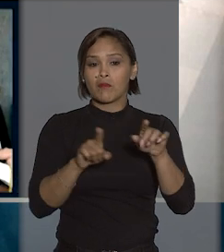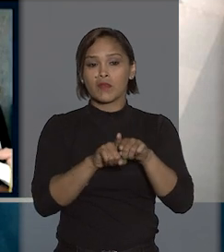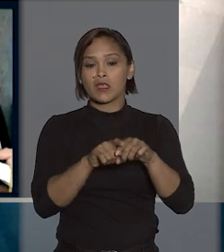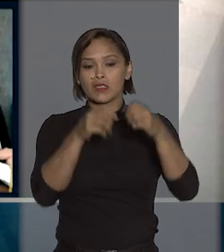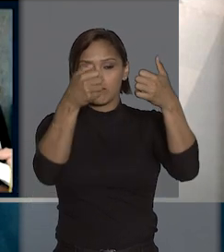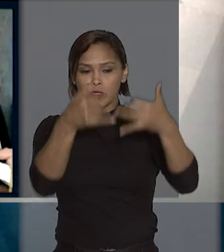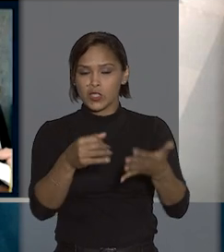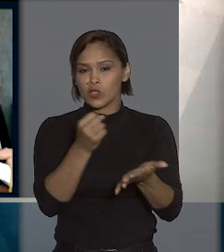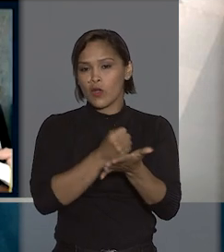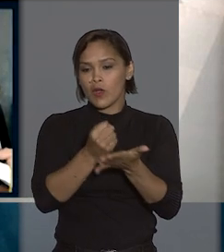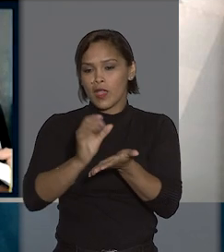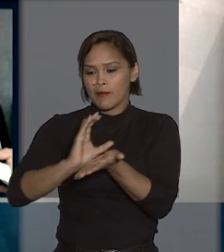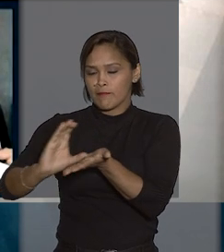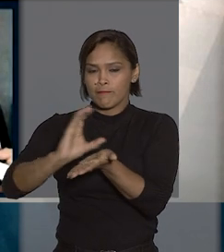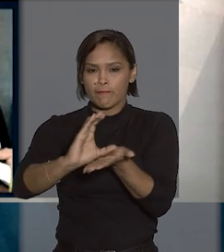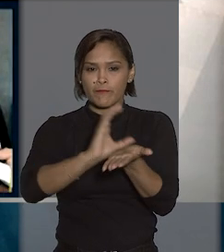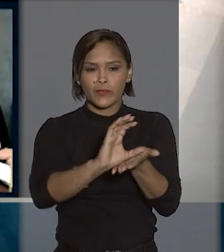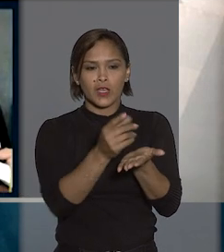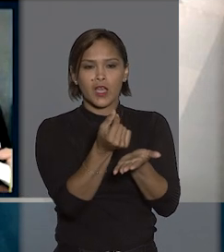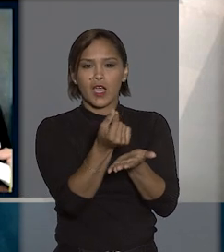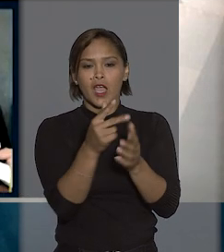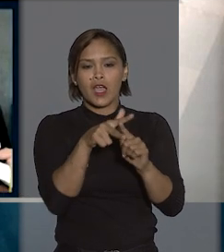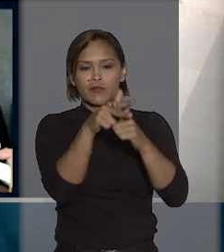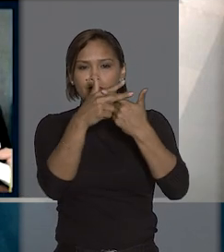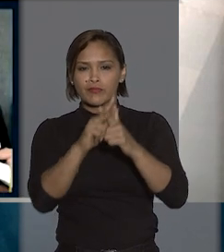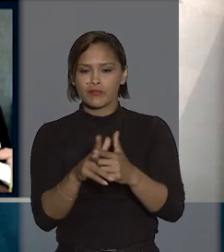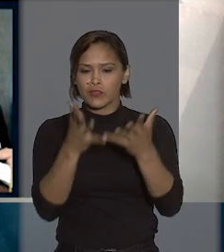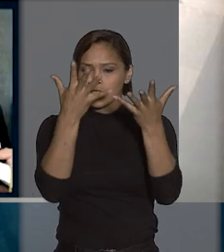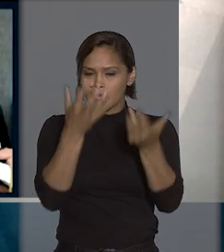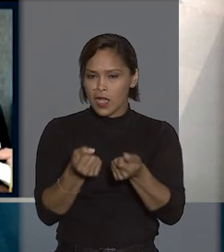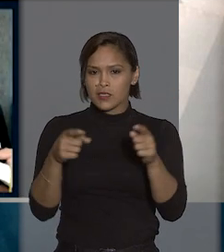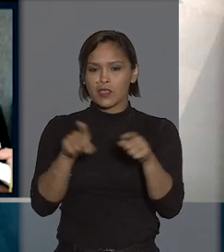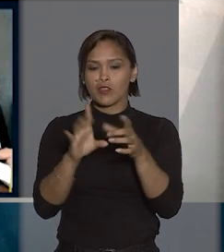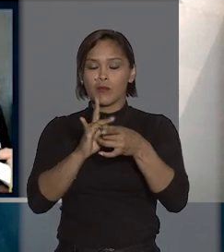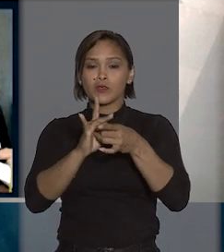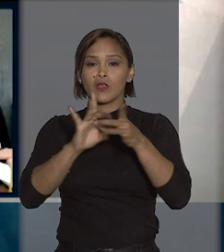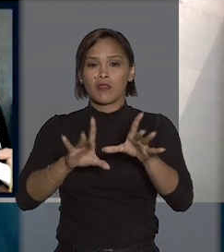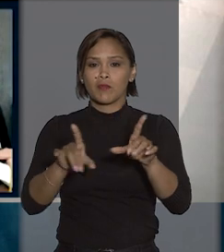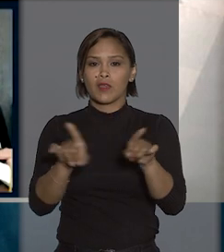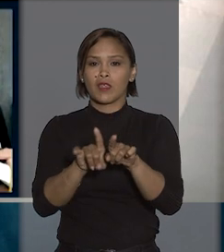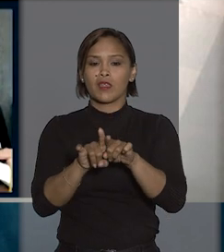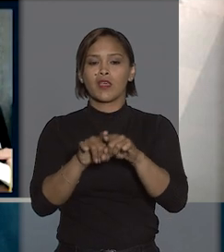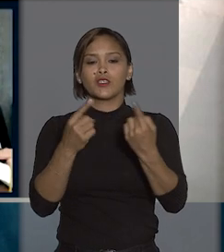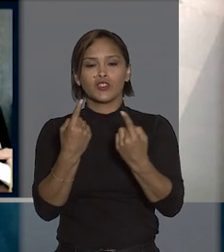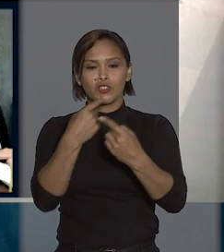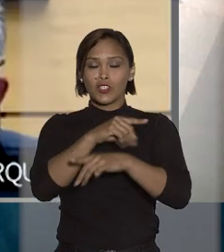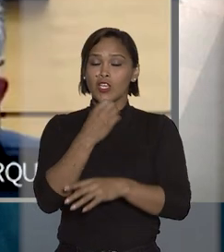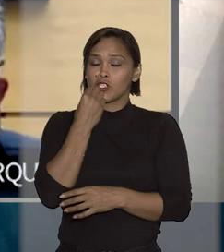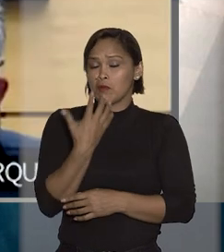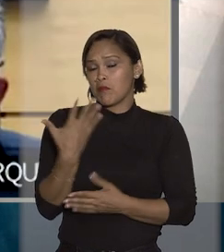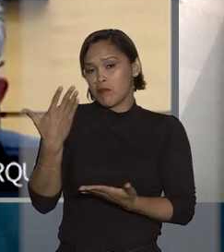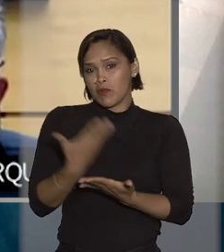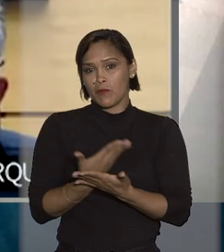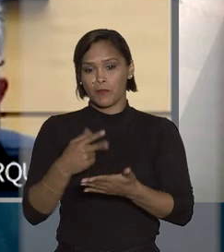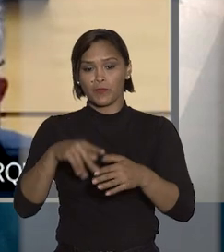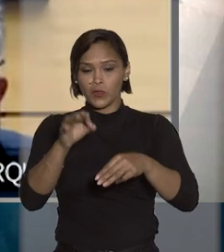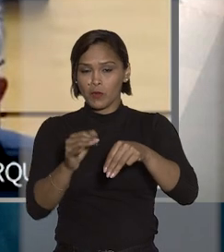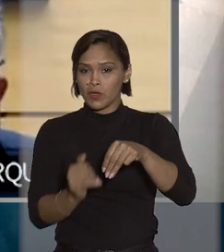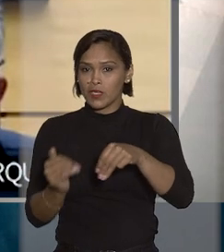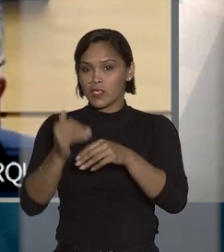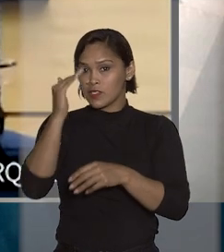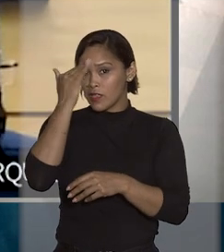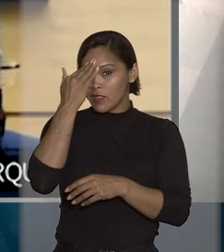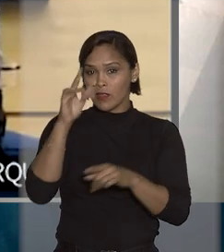pleiteou indenizações relativas a ajustes que aceitou por sua liberalidade e conveniência. O ministro entendeu